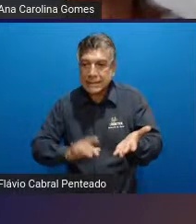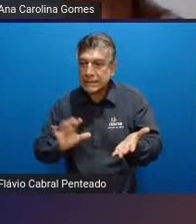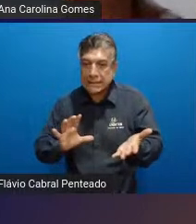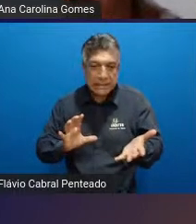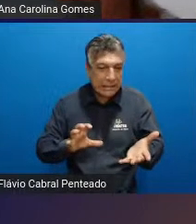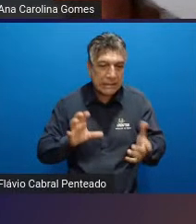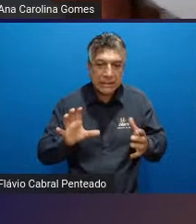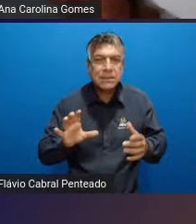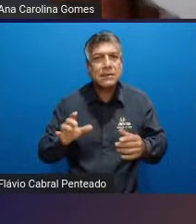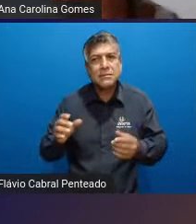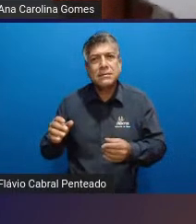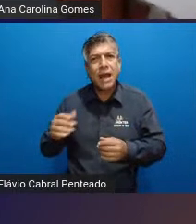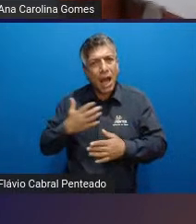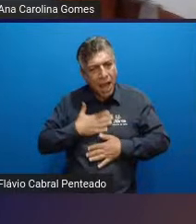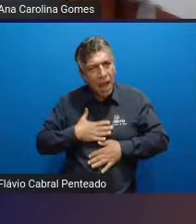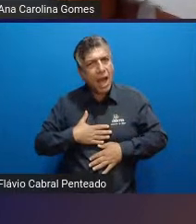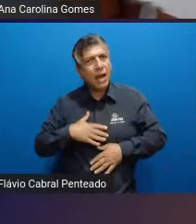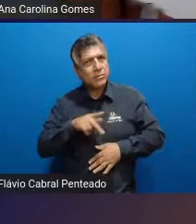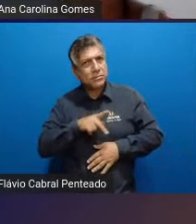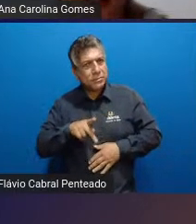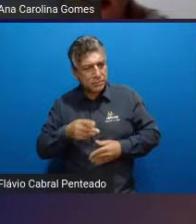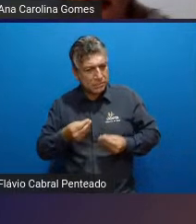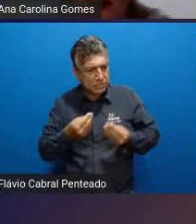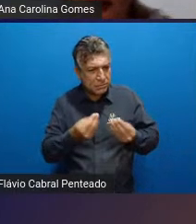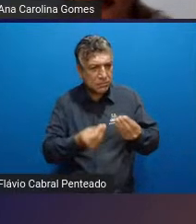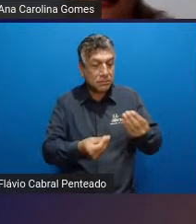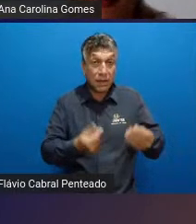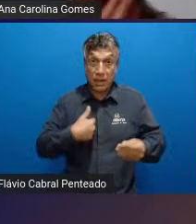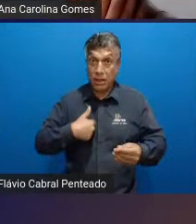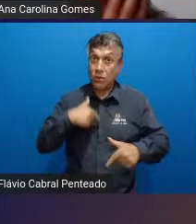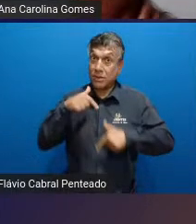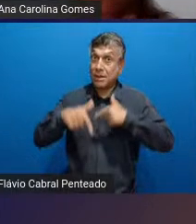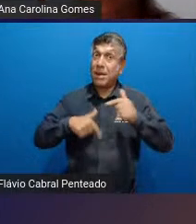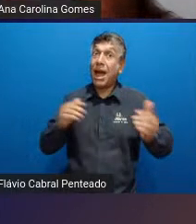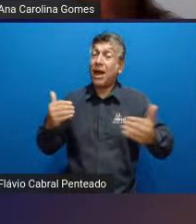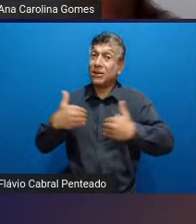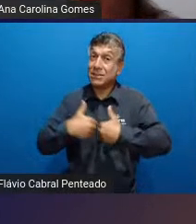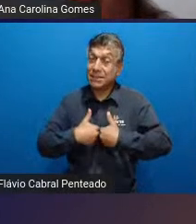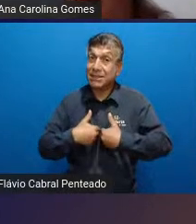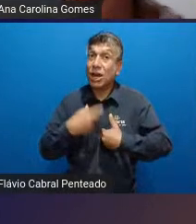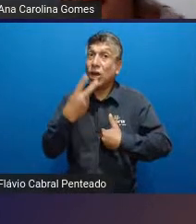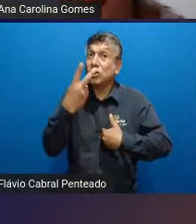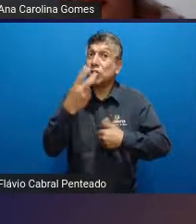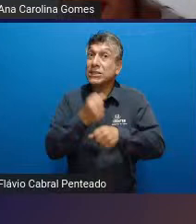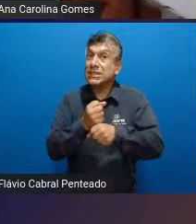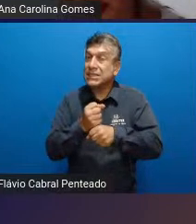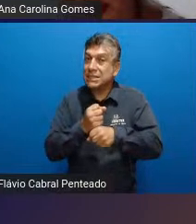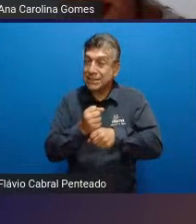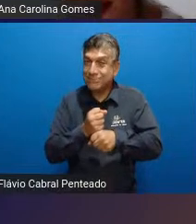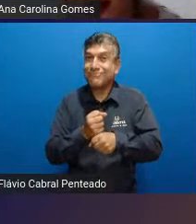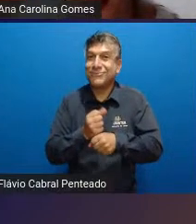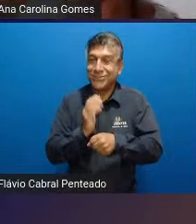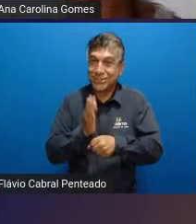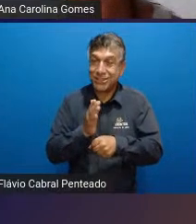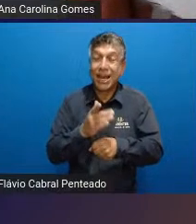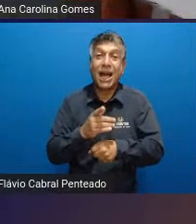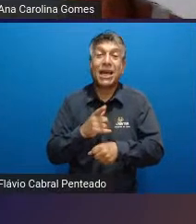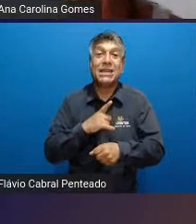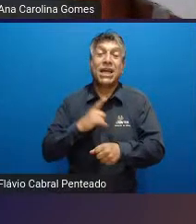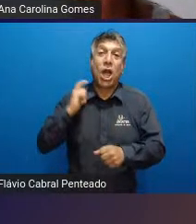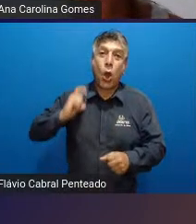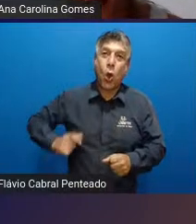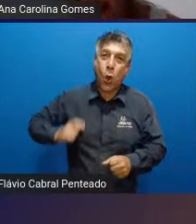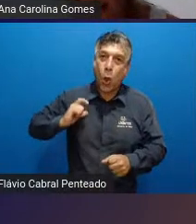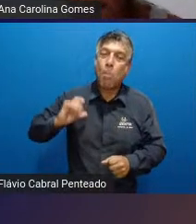também tem que dar essa liberdade pra eles eu que trabalhei com autistas pessoal, eu trabalhei por quase dois anos que eu fui bolsista na outra